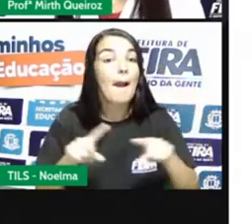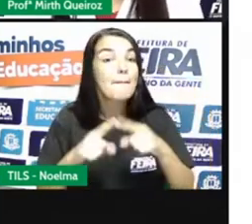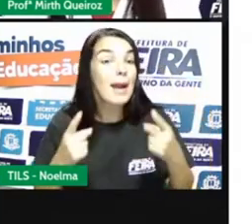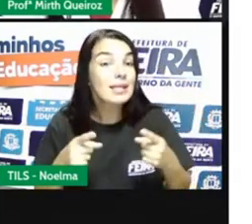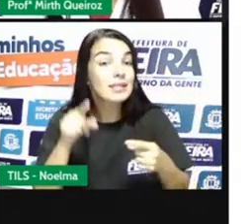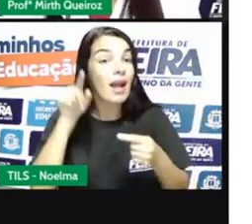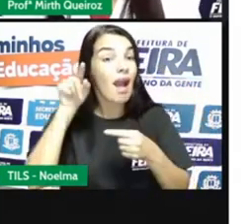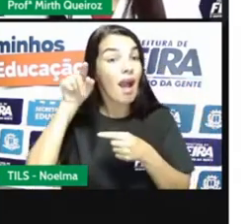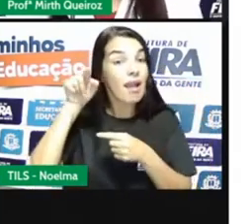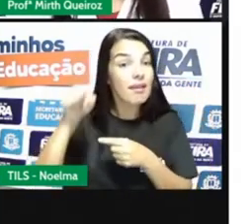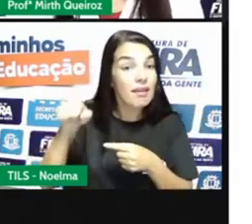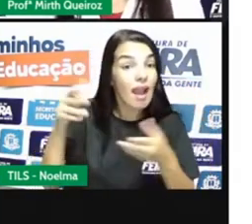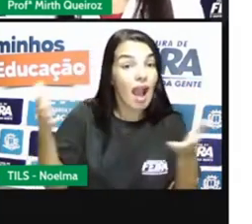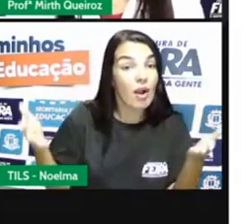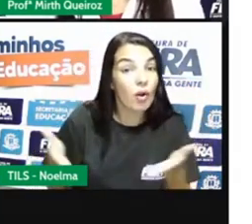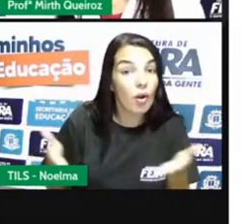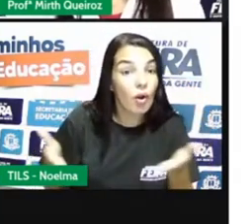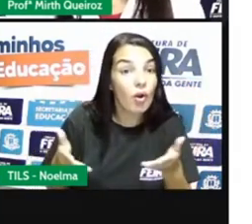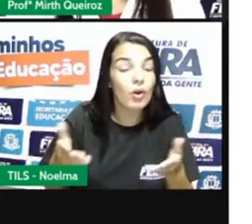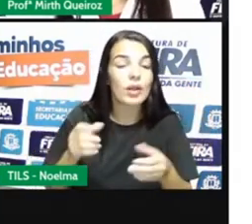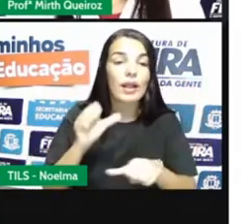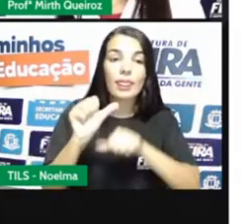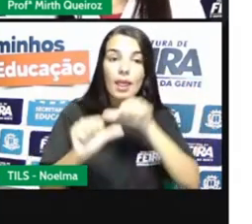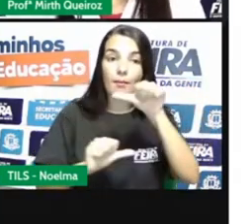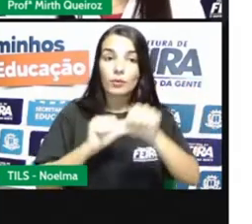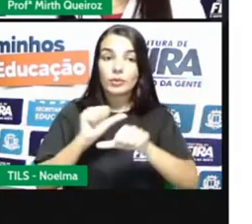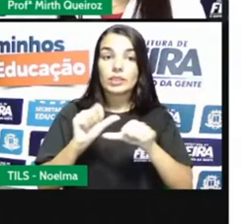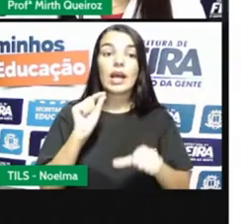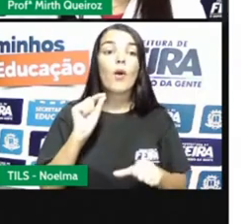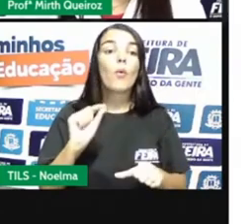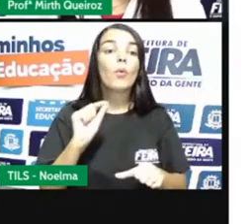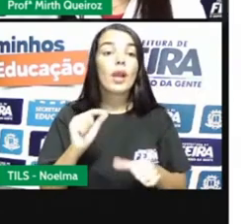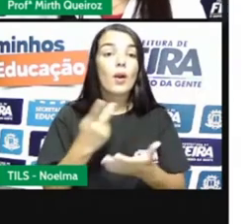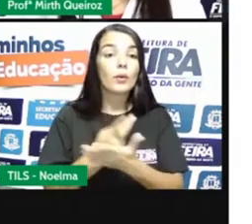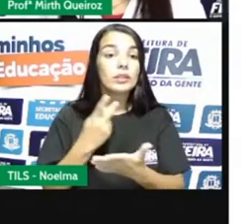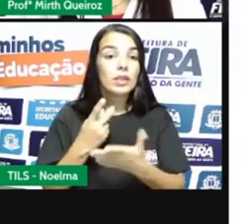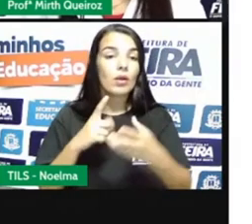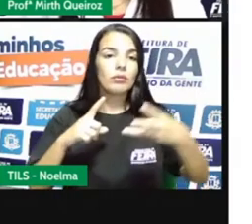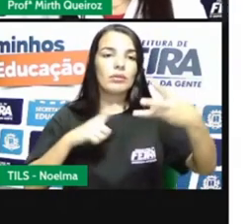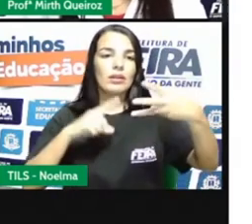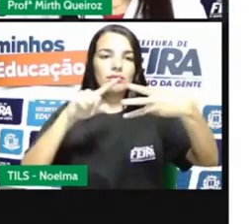escravos e os senhores, que eram aí os comerciantes e os profissionais liberais.